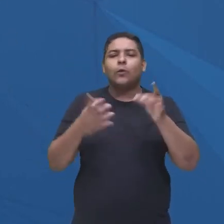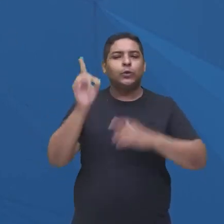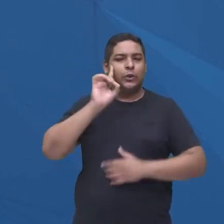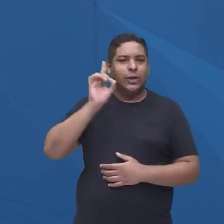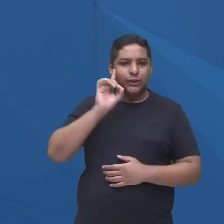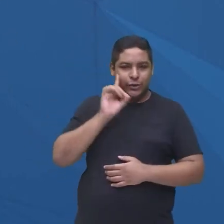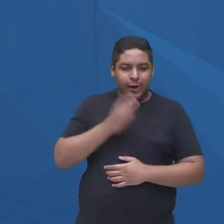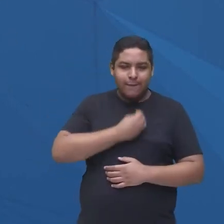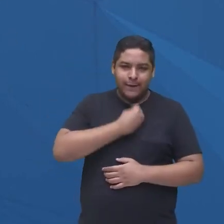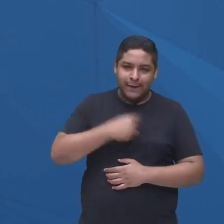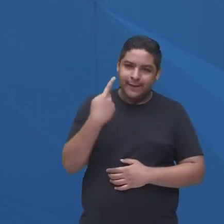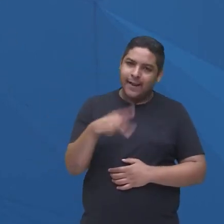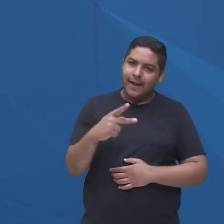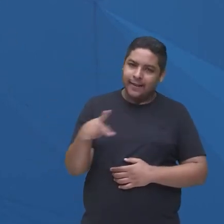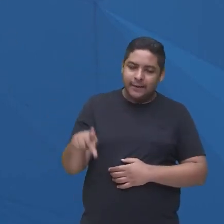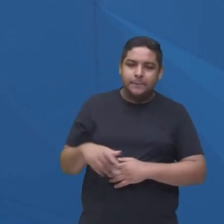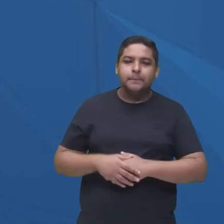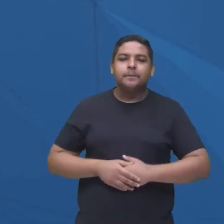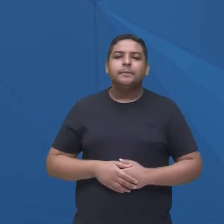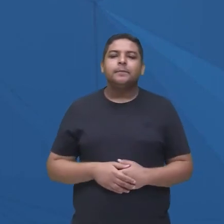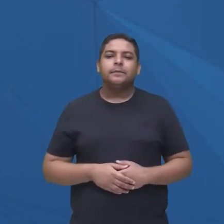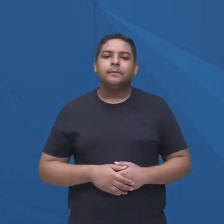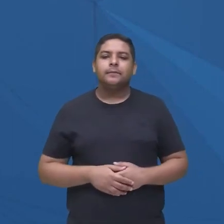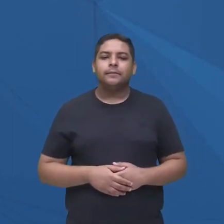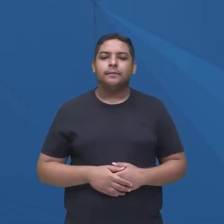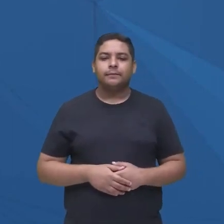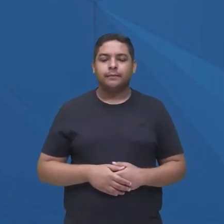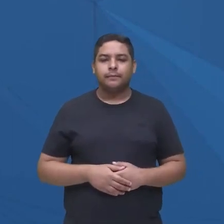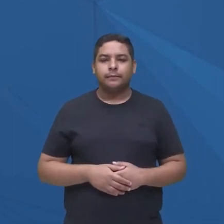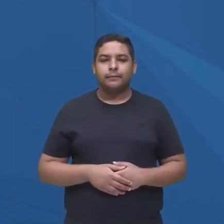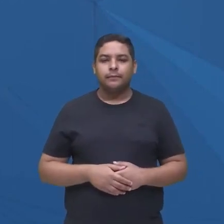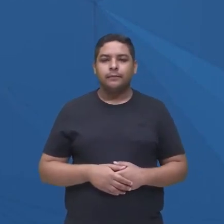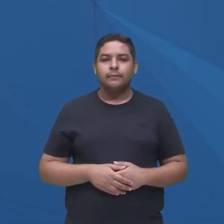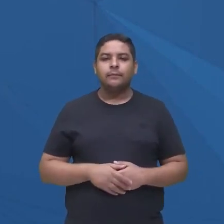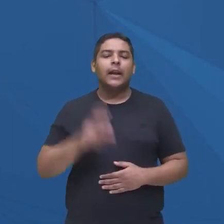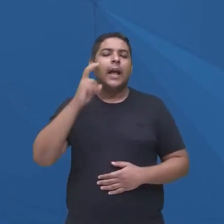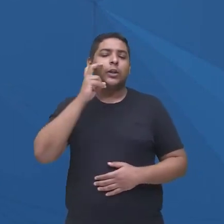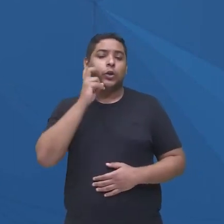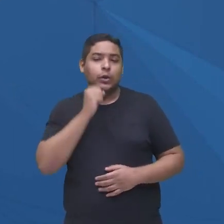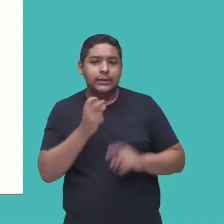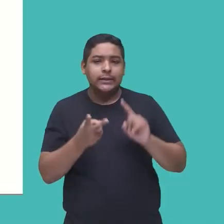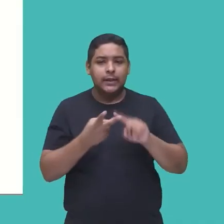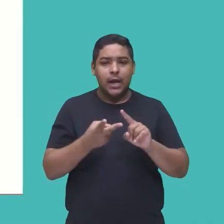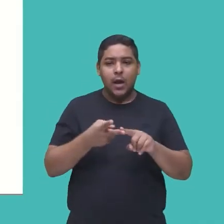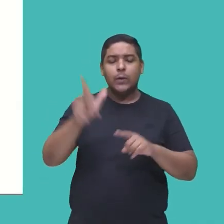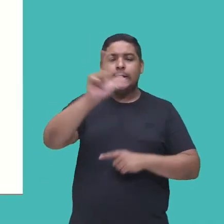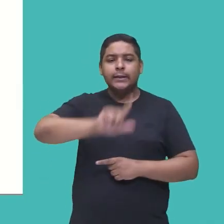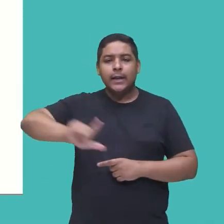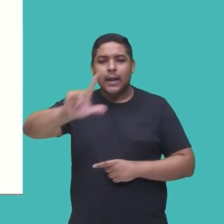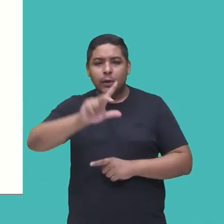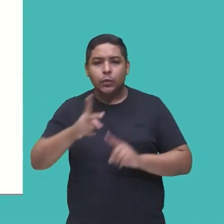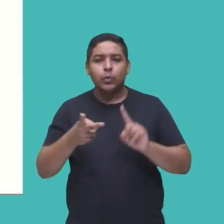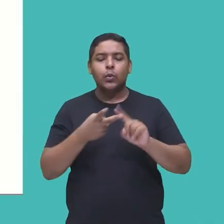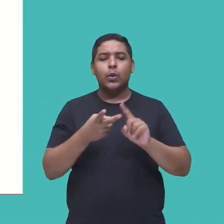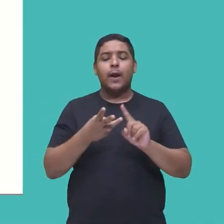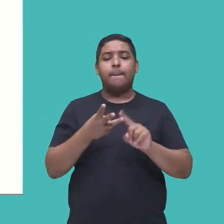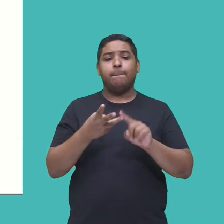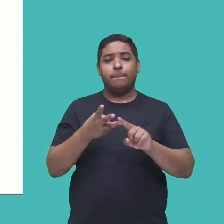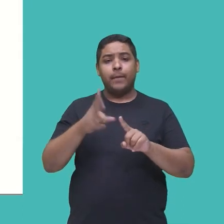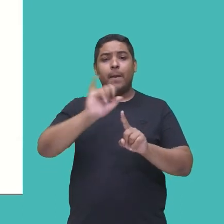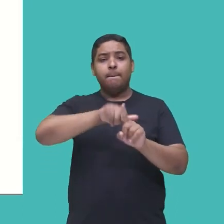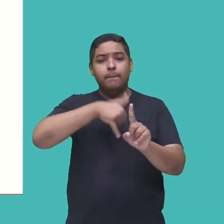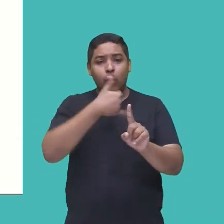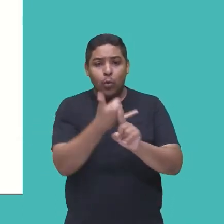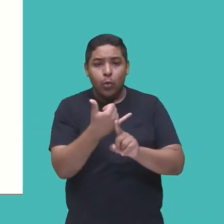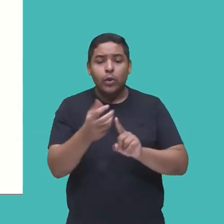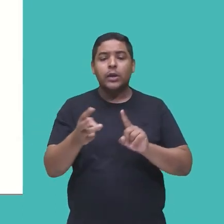e eu acho que é interessante, né, então, ela traz ali a questão da adoção, literatura, o bullying, o feminismo, né, que